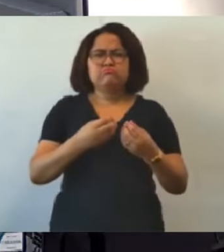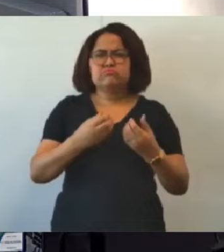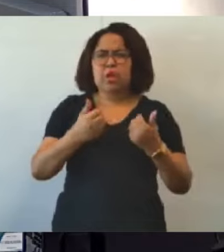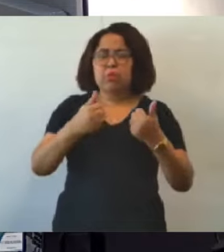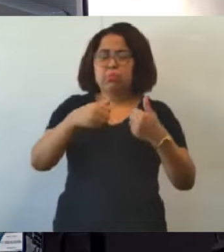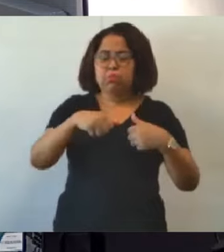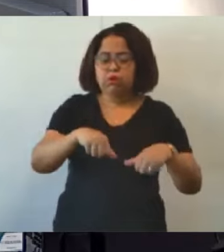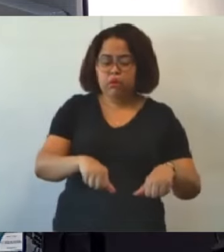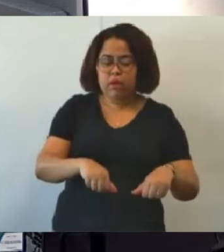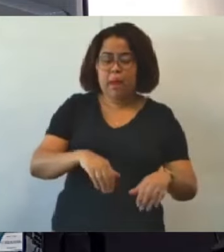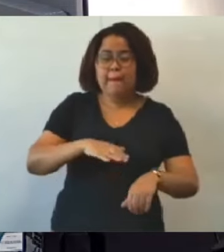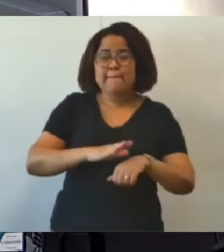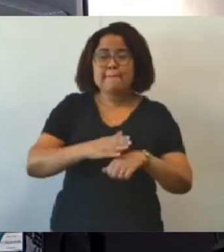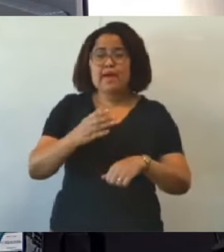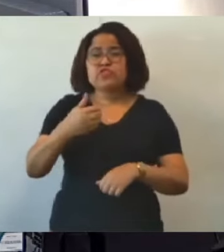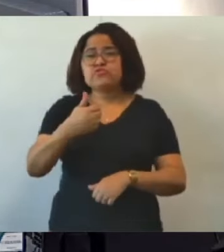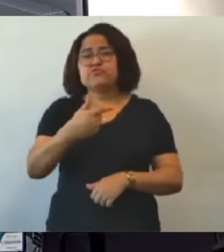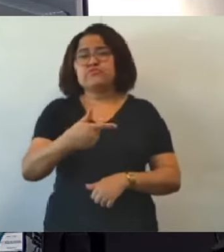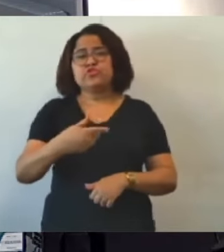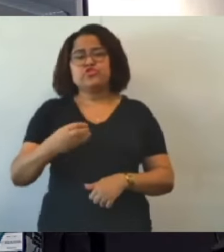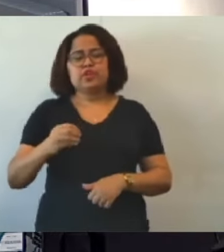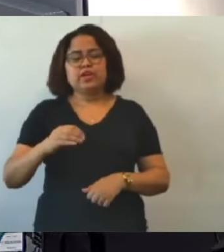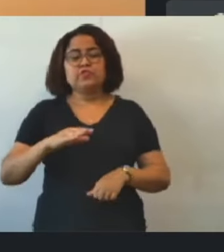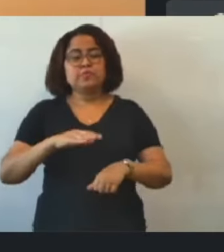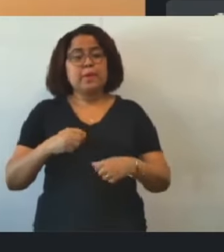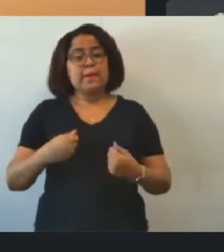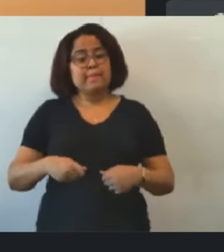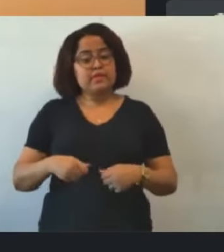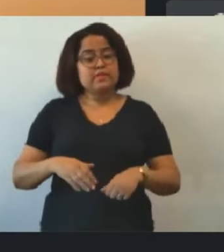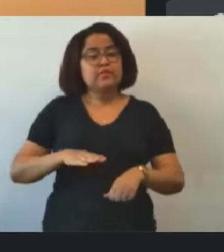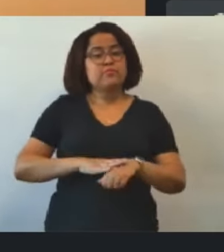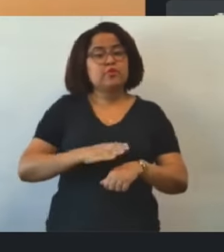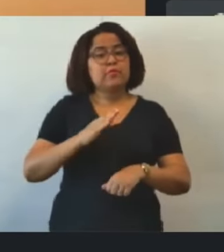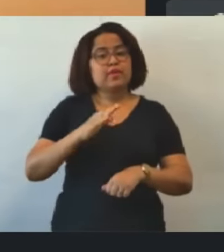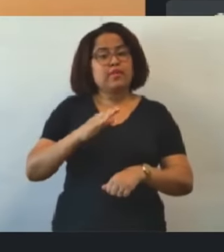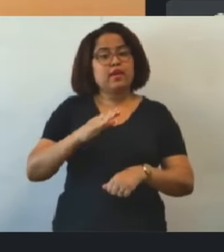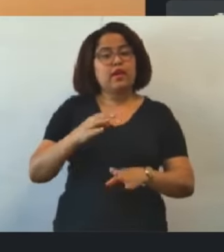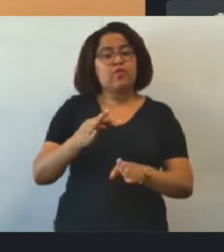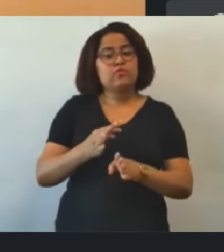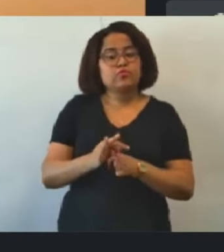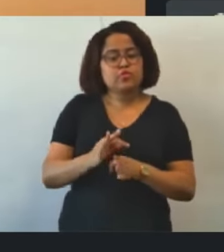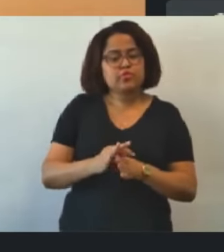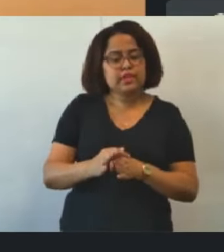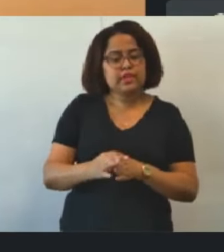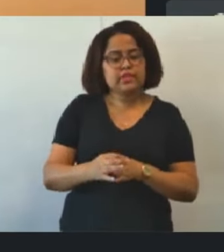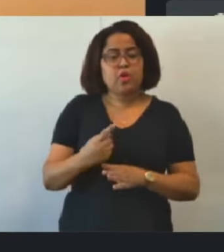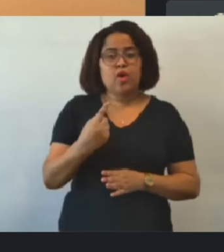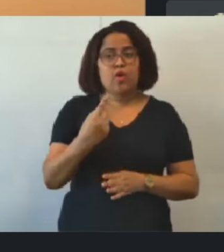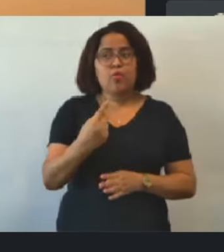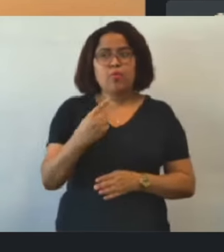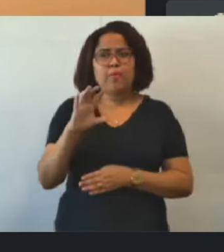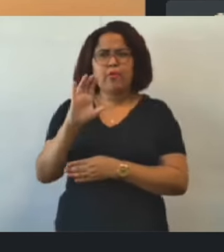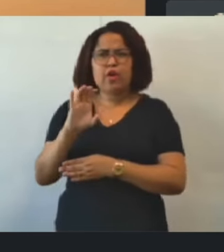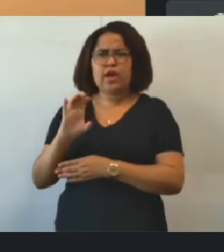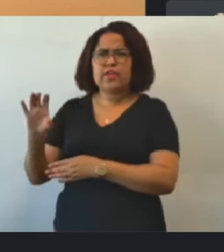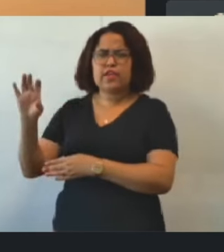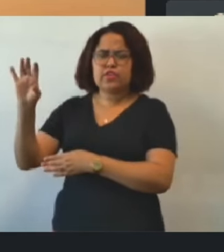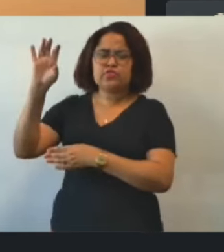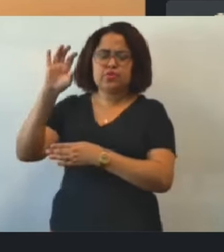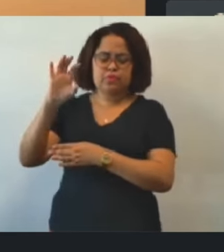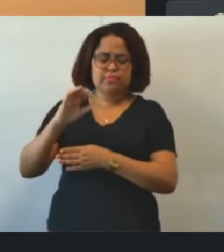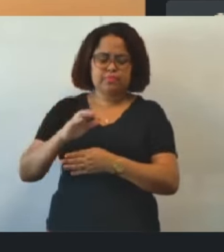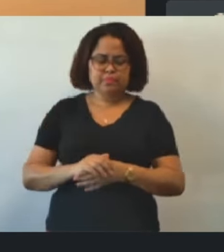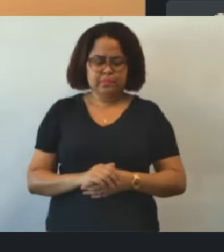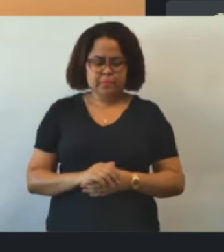20 anos. Então, tem essa necessidade de atualização aí conforme a resolução 139 barra 2010 do Conanda,